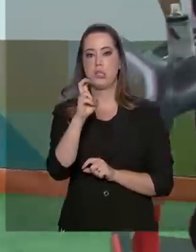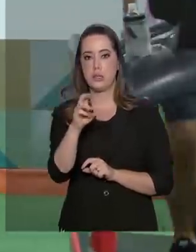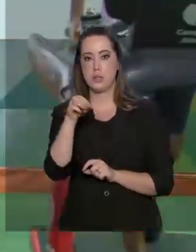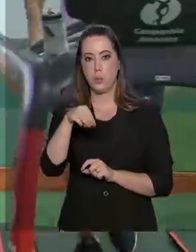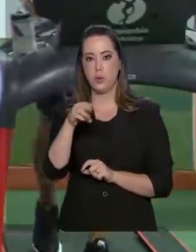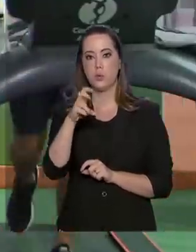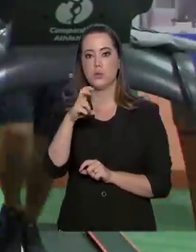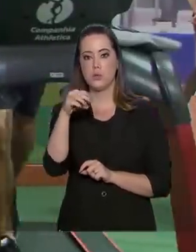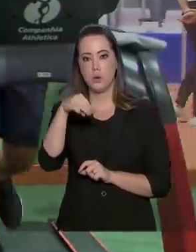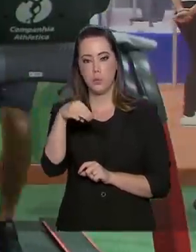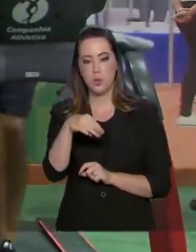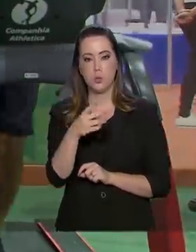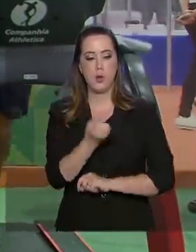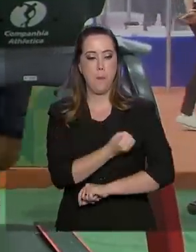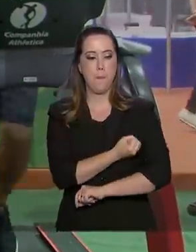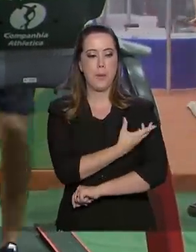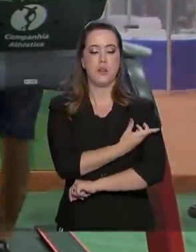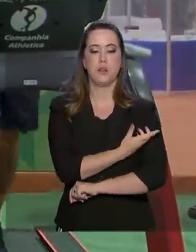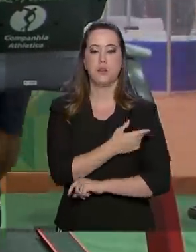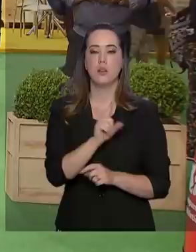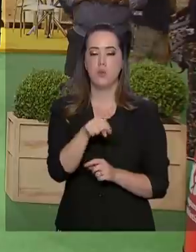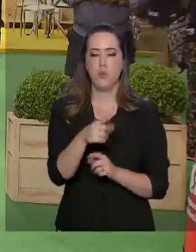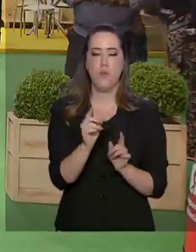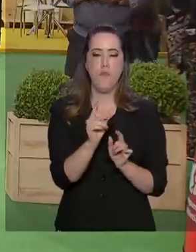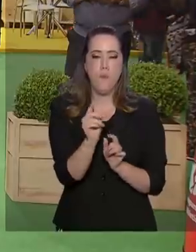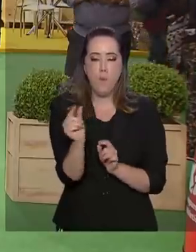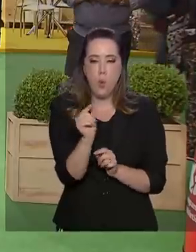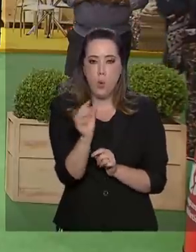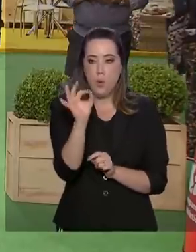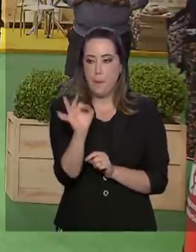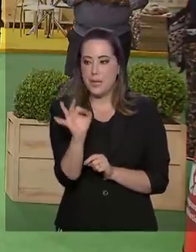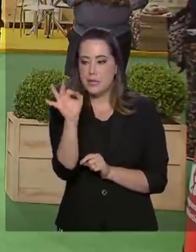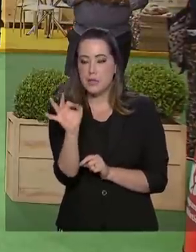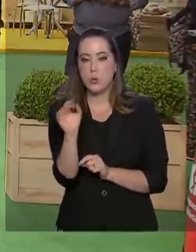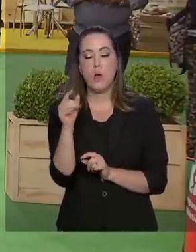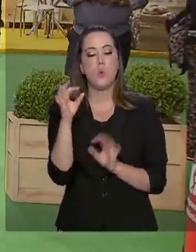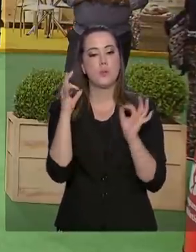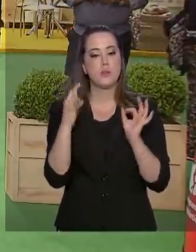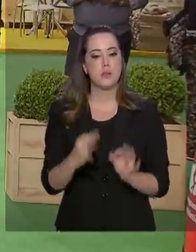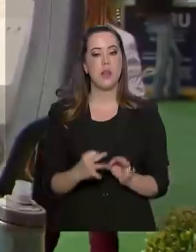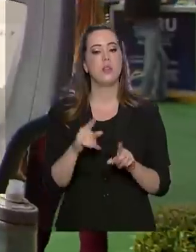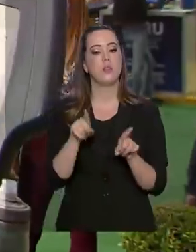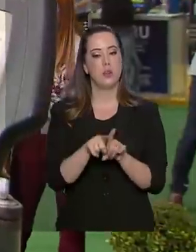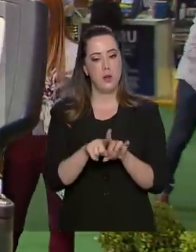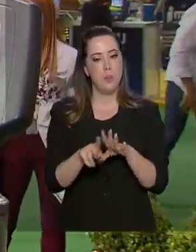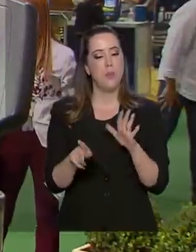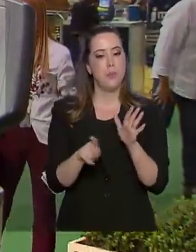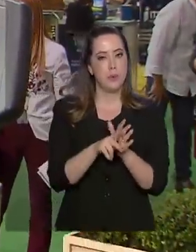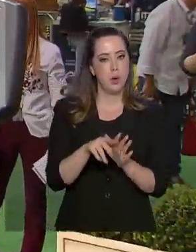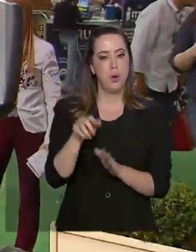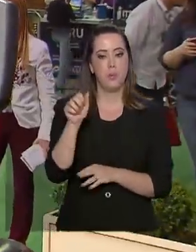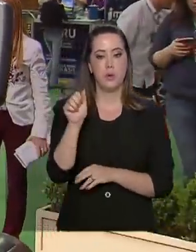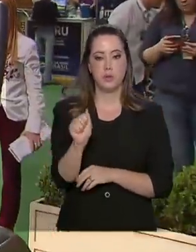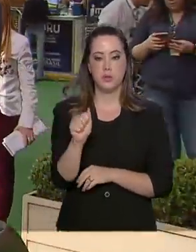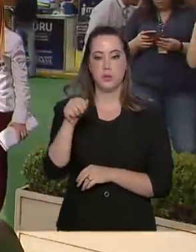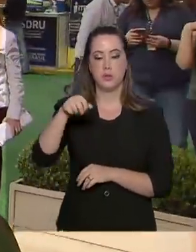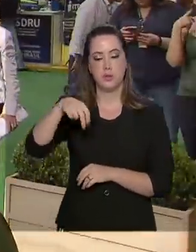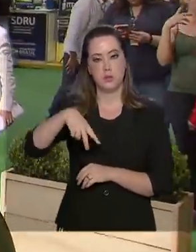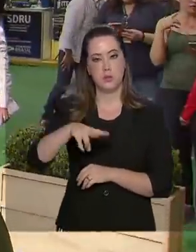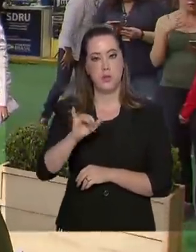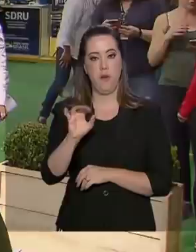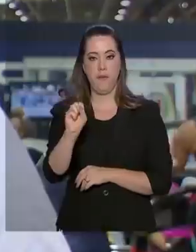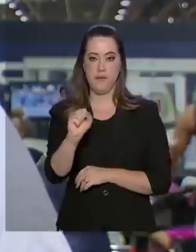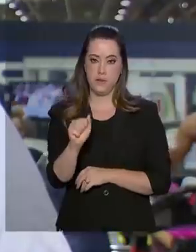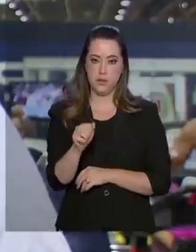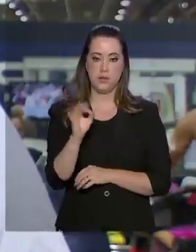bomba de insulina libera uma dose exata. O equipamento é aprovado e regulado pela Agência Nacional de Vigilância